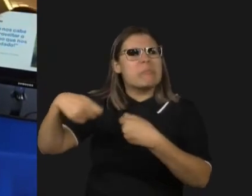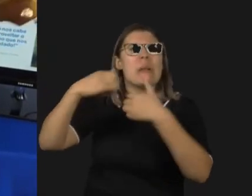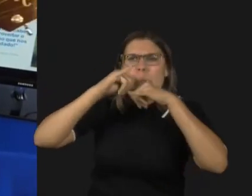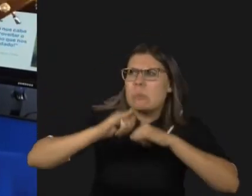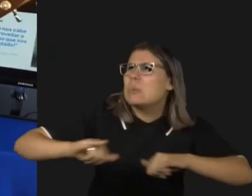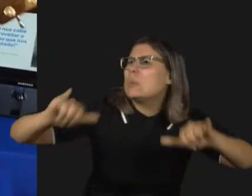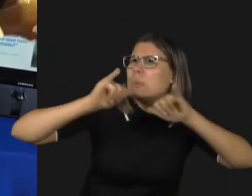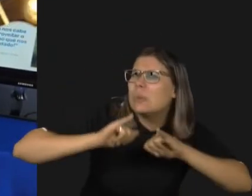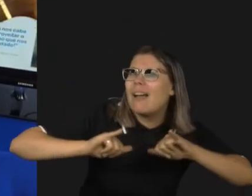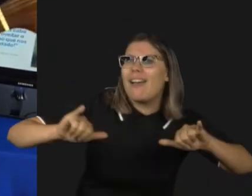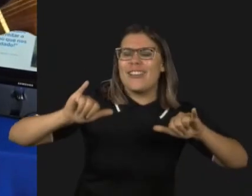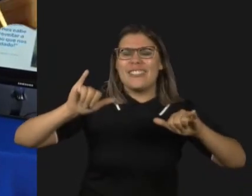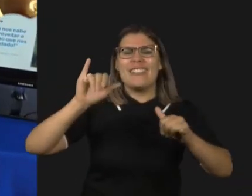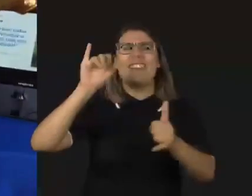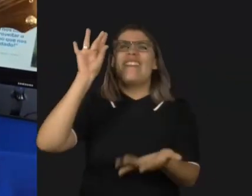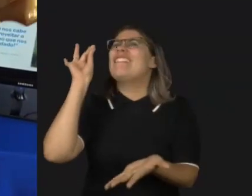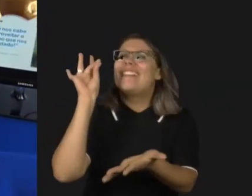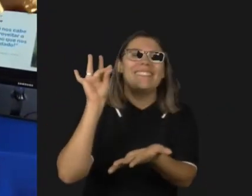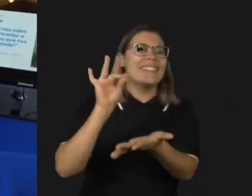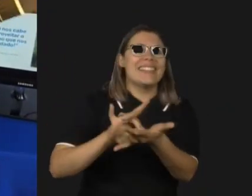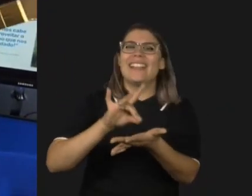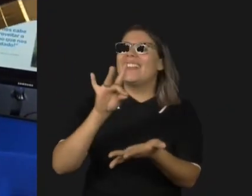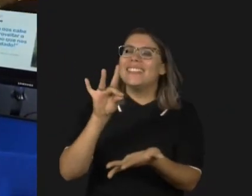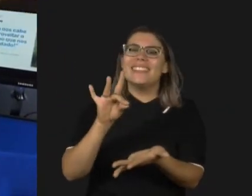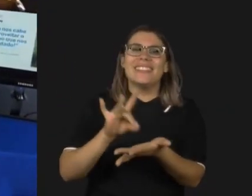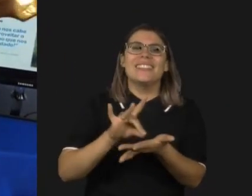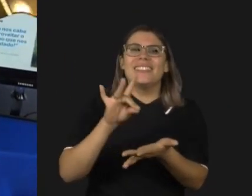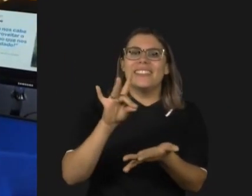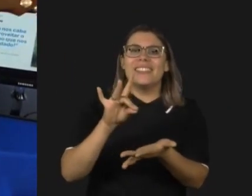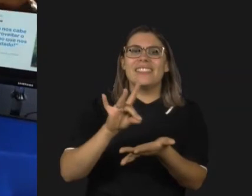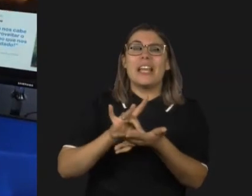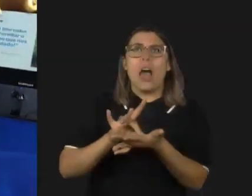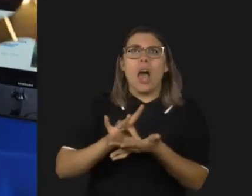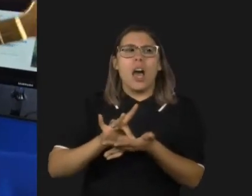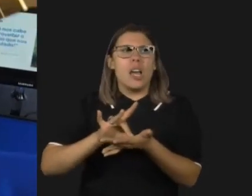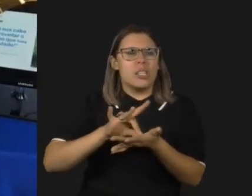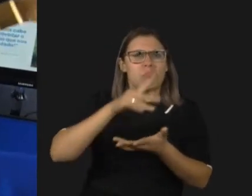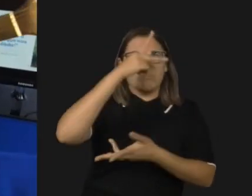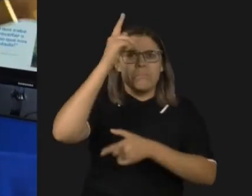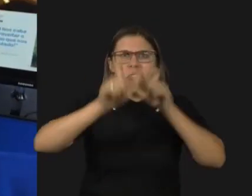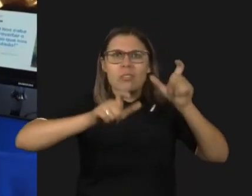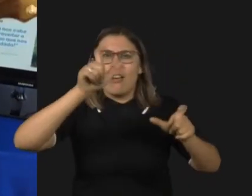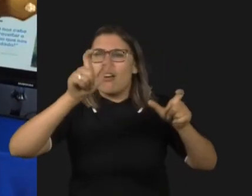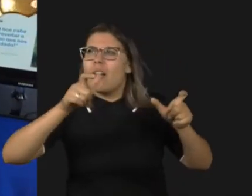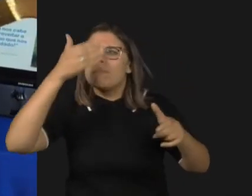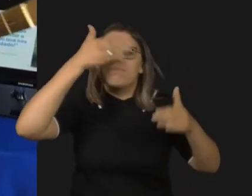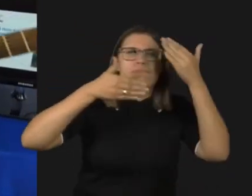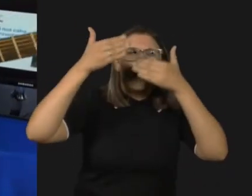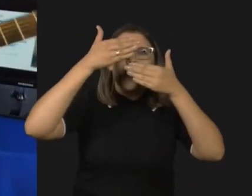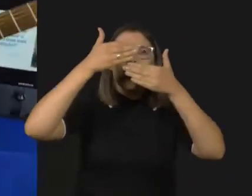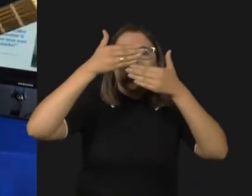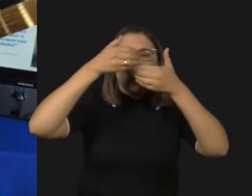vivemos a realidade Mas muitos insistem Em não ver Somos